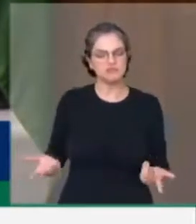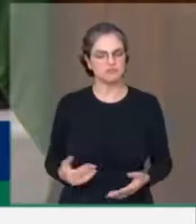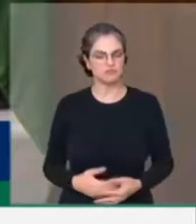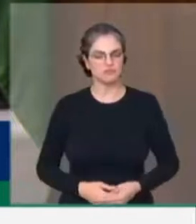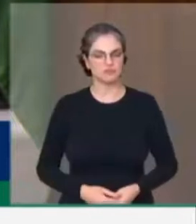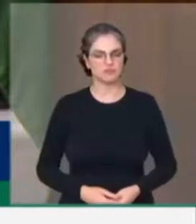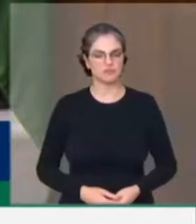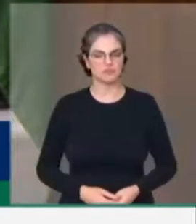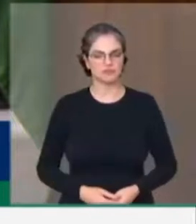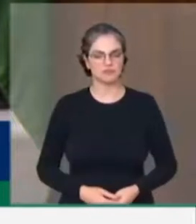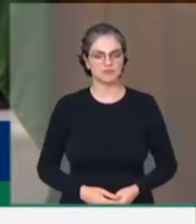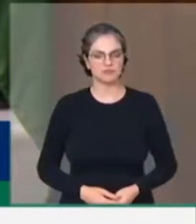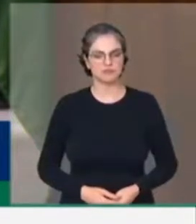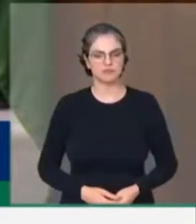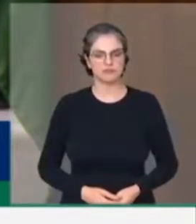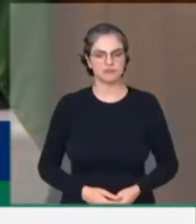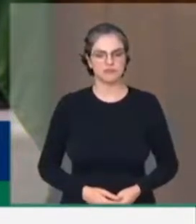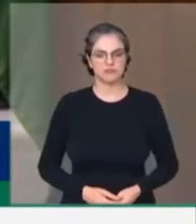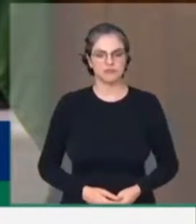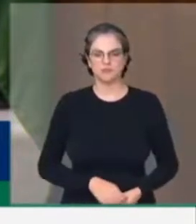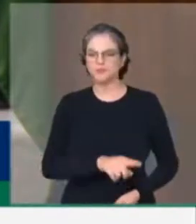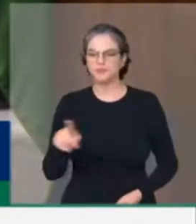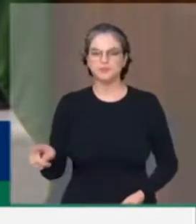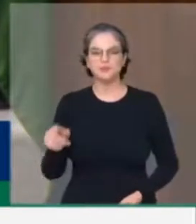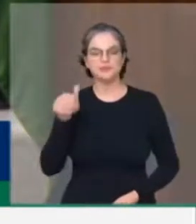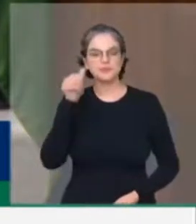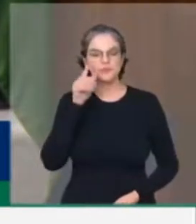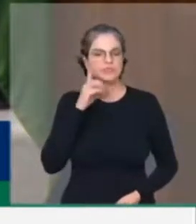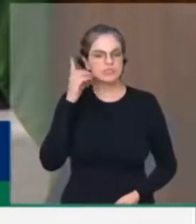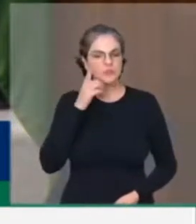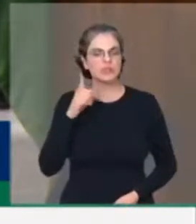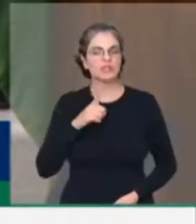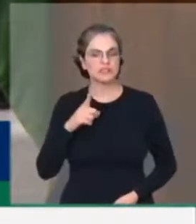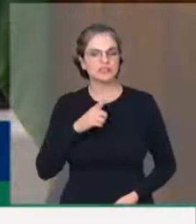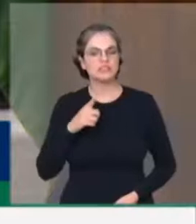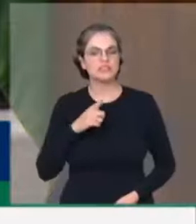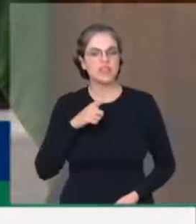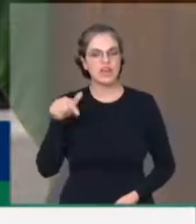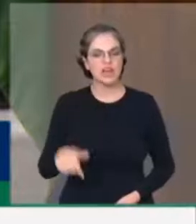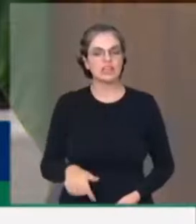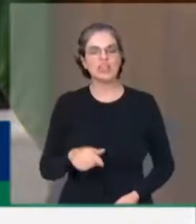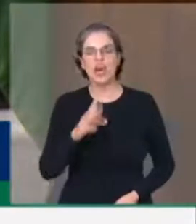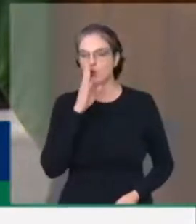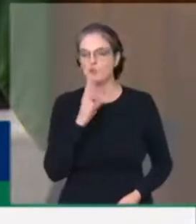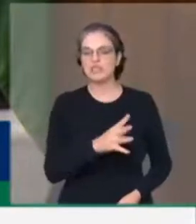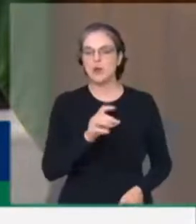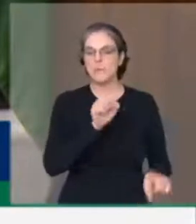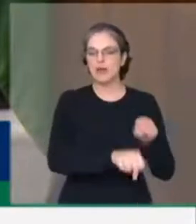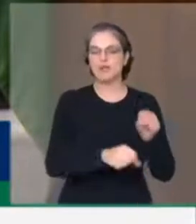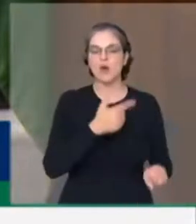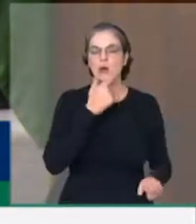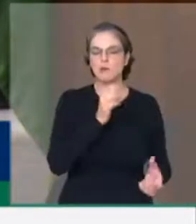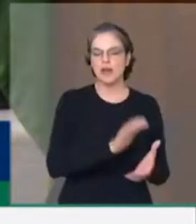tendo no plenário deputadas acusadas de ter mandado matar o marido, pessoas envolvidas com a milícia,